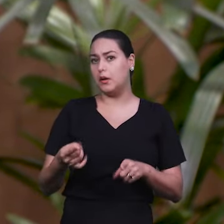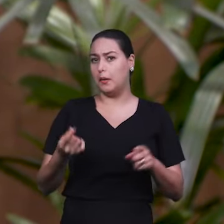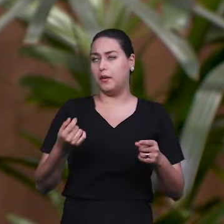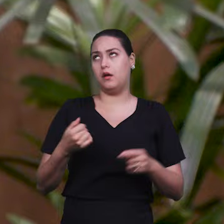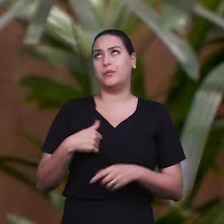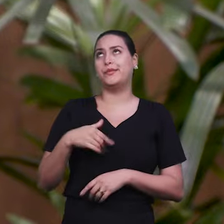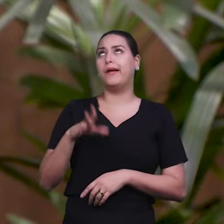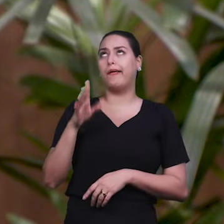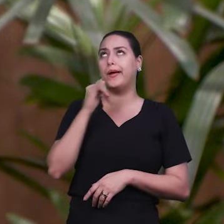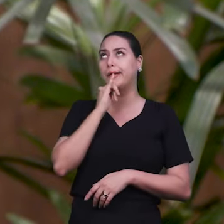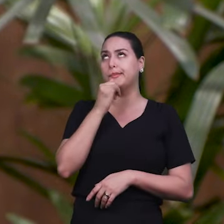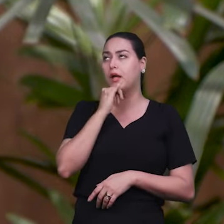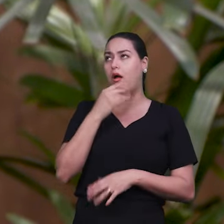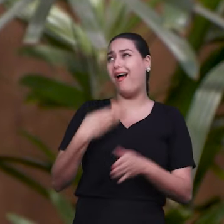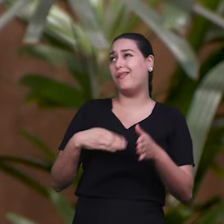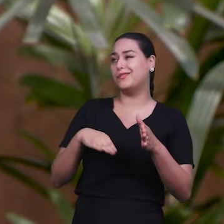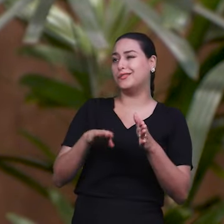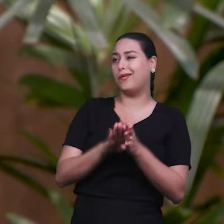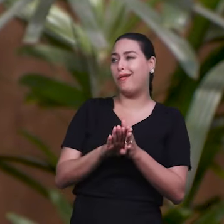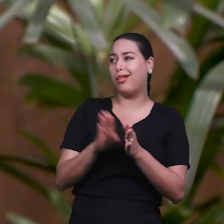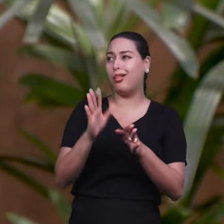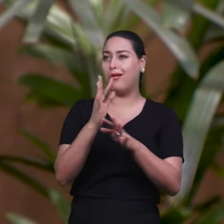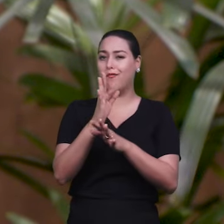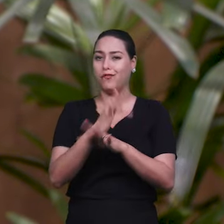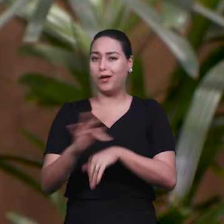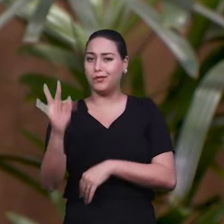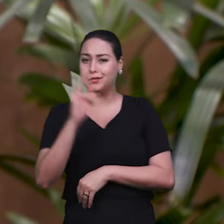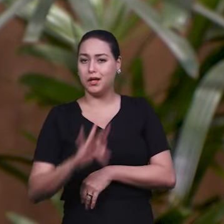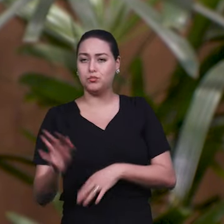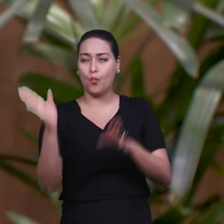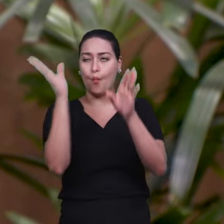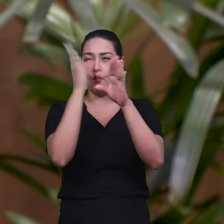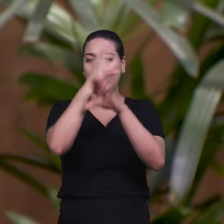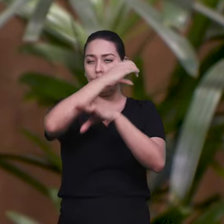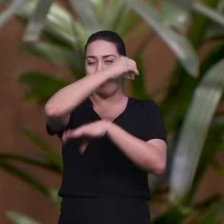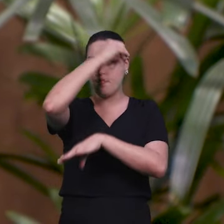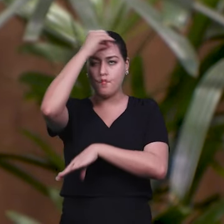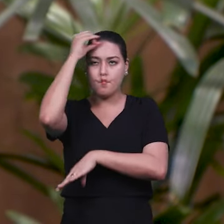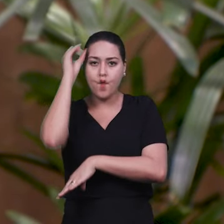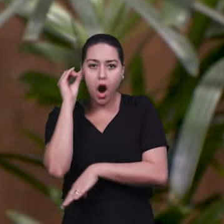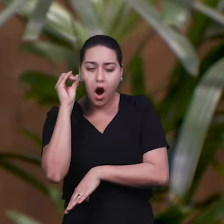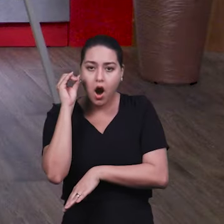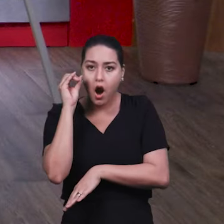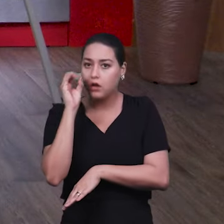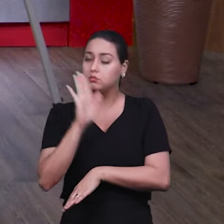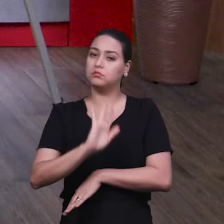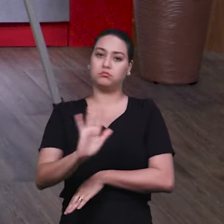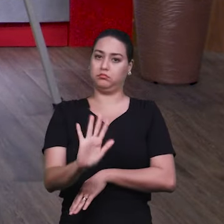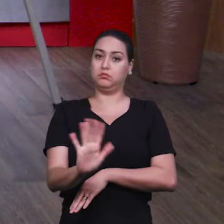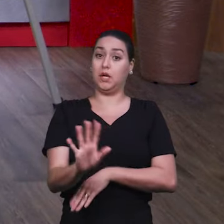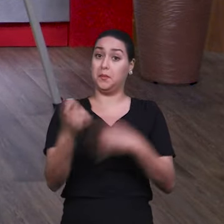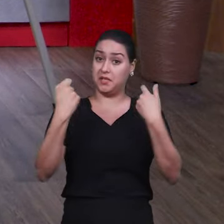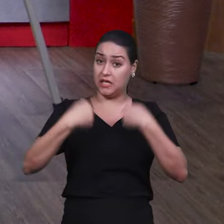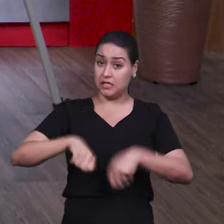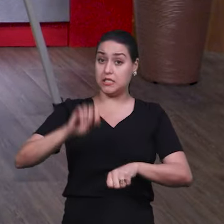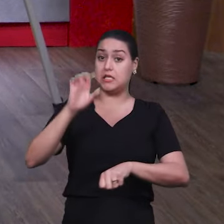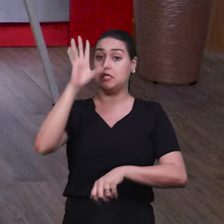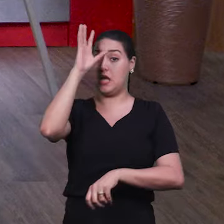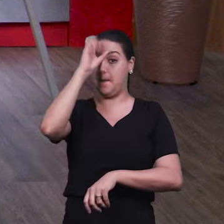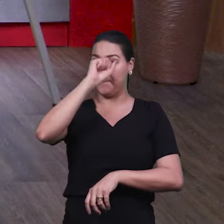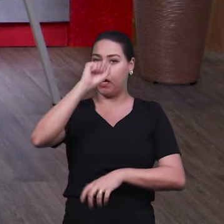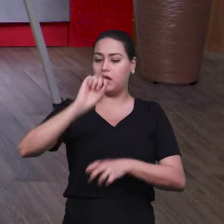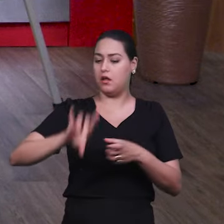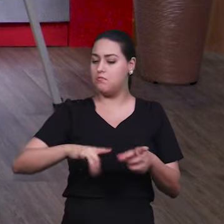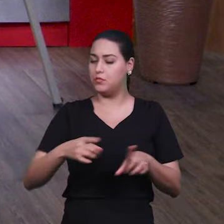saber nada no curso de bacharelado. Ele já vai ter que ter uma boa bagagem. ter um preparo antes. Exatamente. Então,